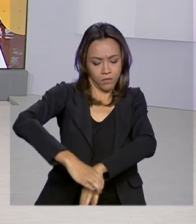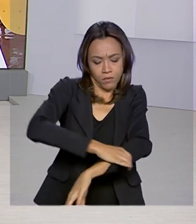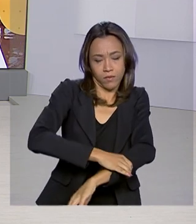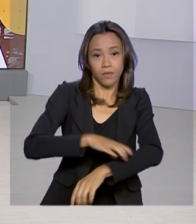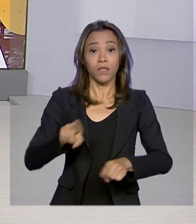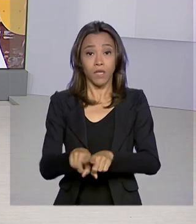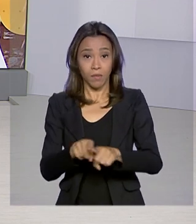e cadeira de roda.